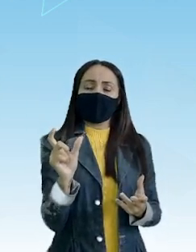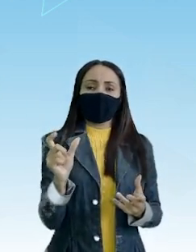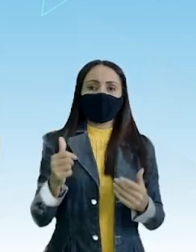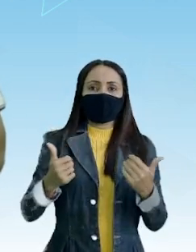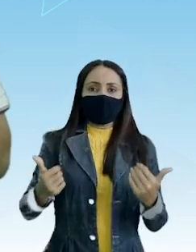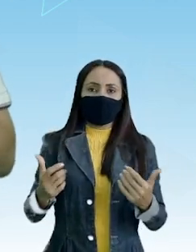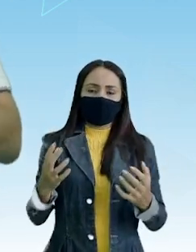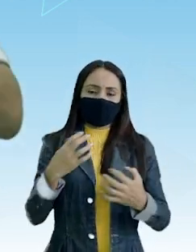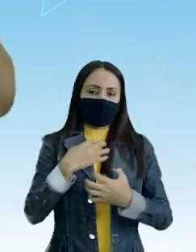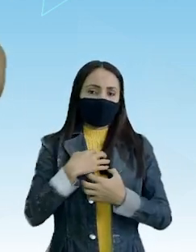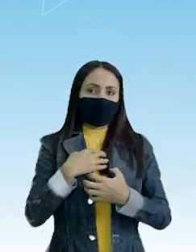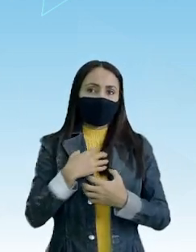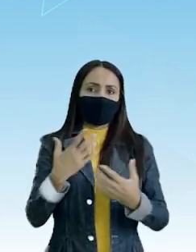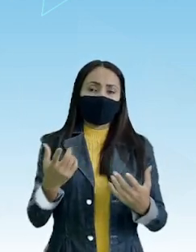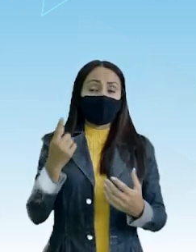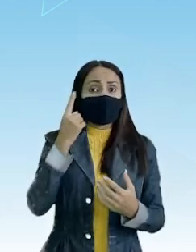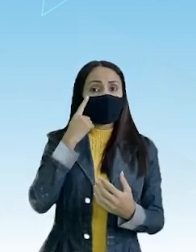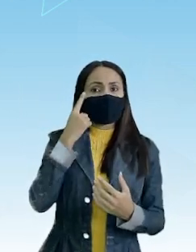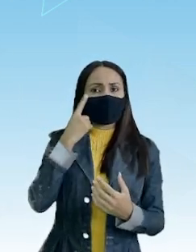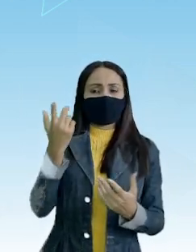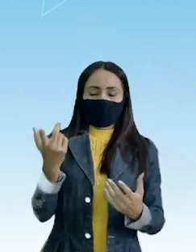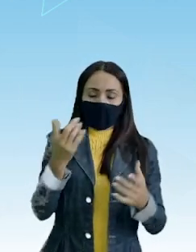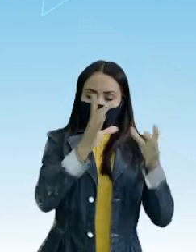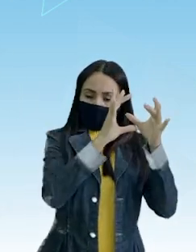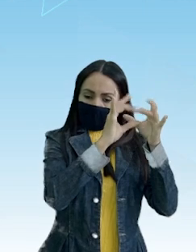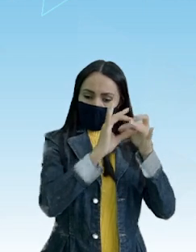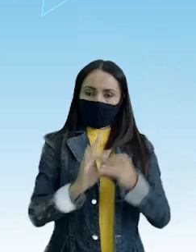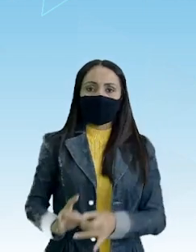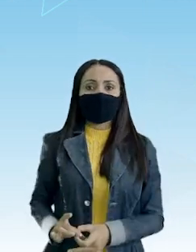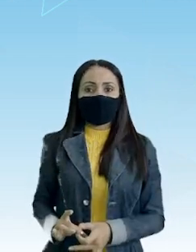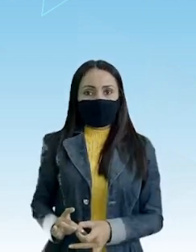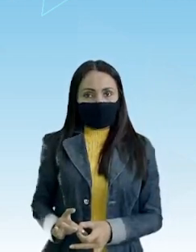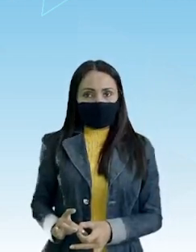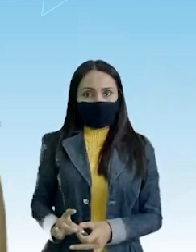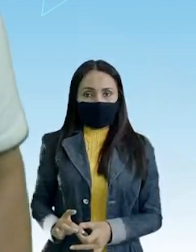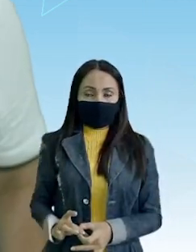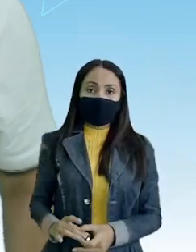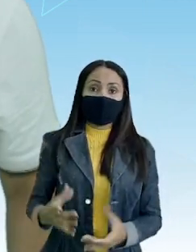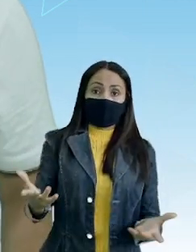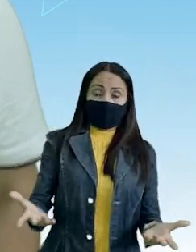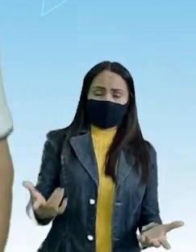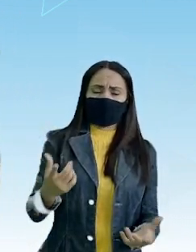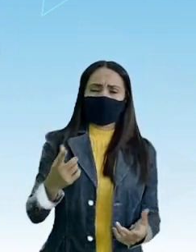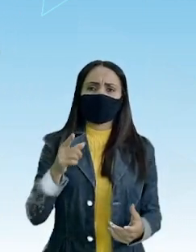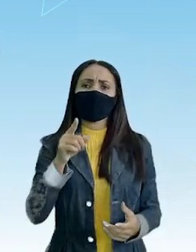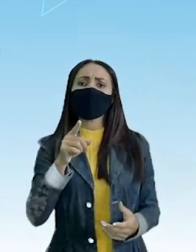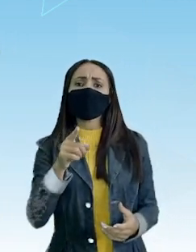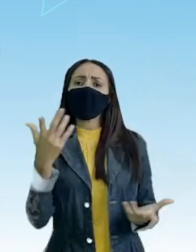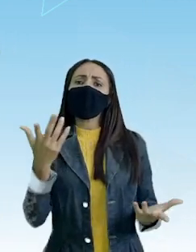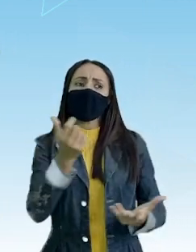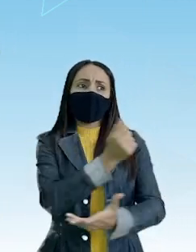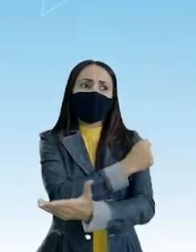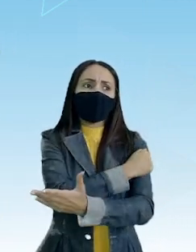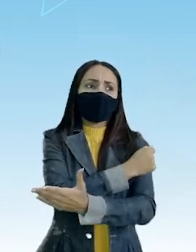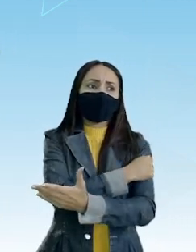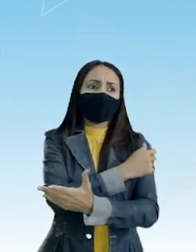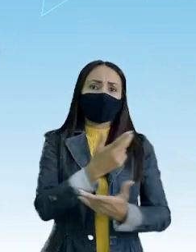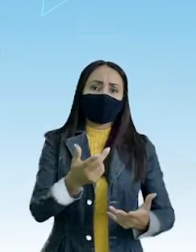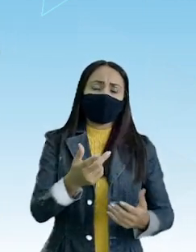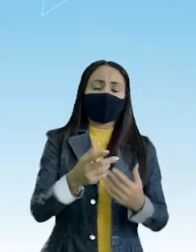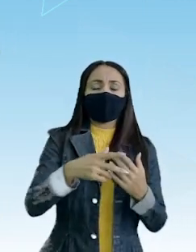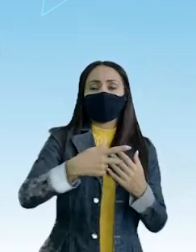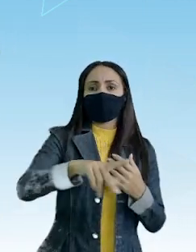No seu sentido E observar O contexto Façamos o seguinte Que tal Vocês estudantes Com o seu